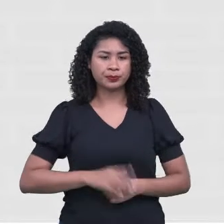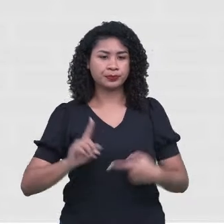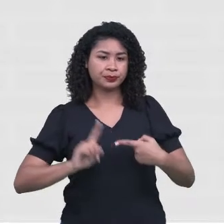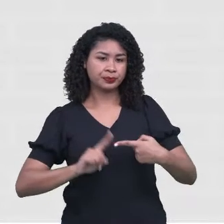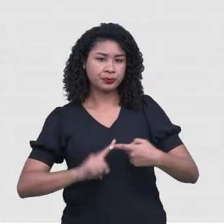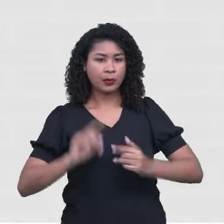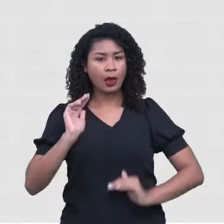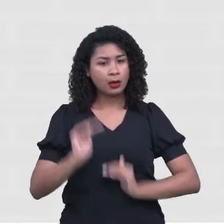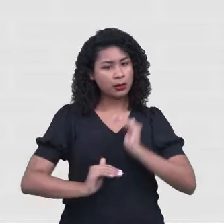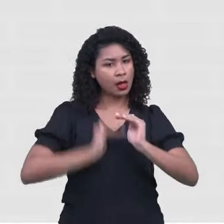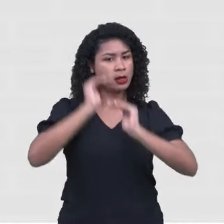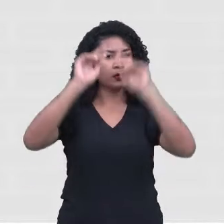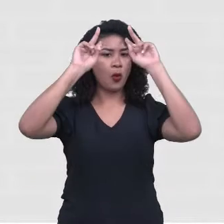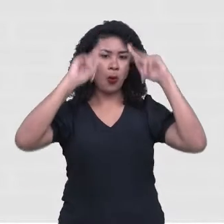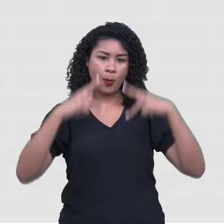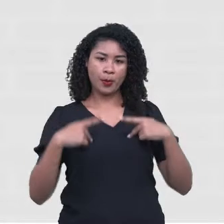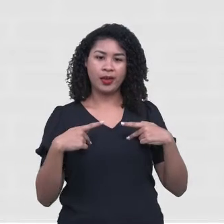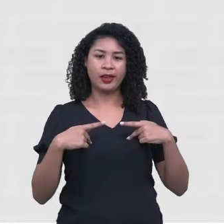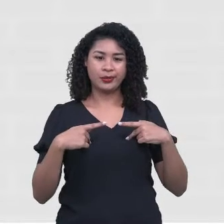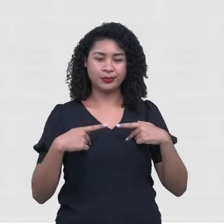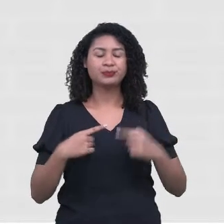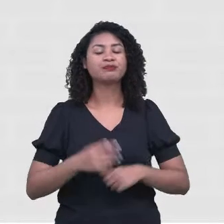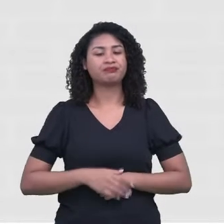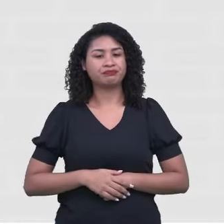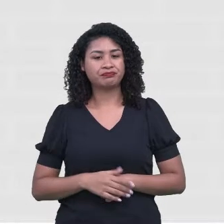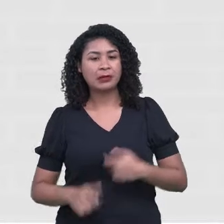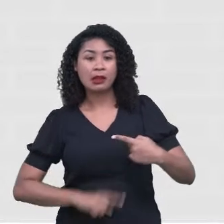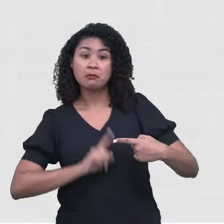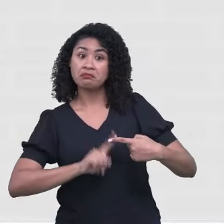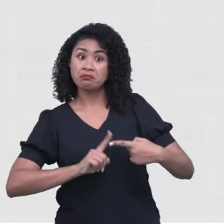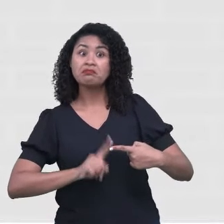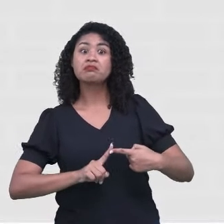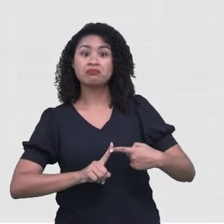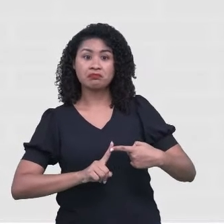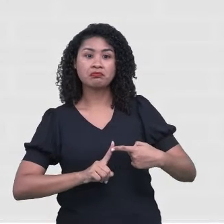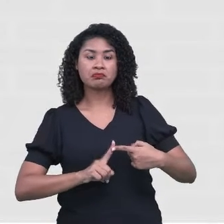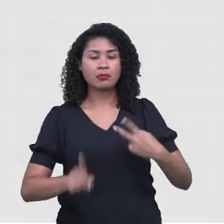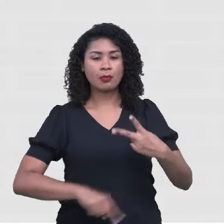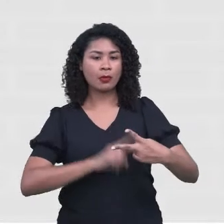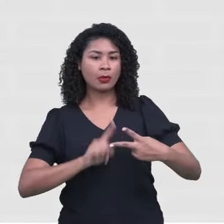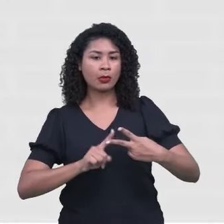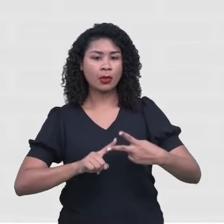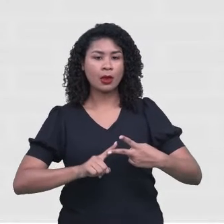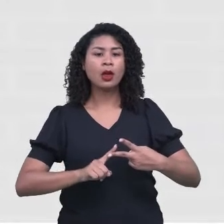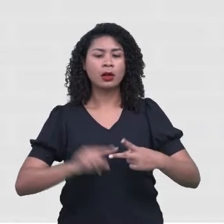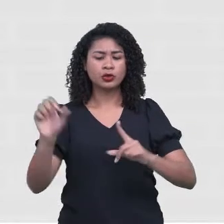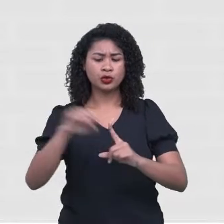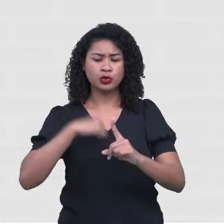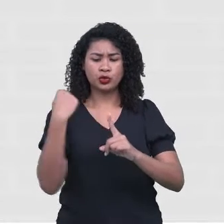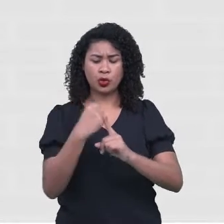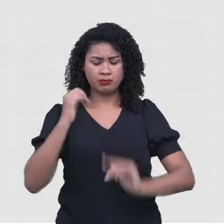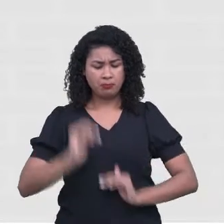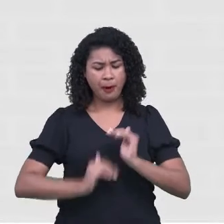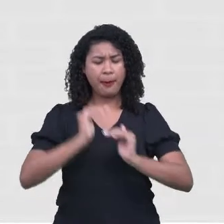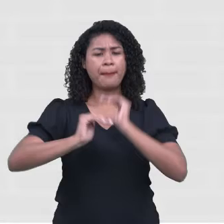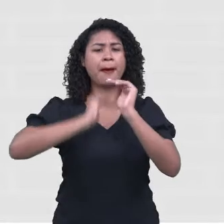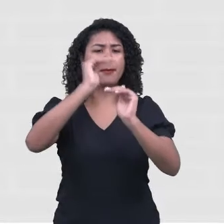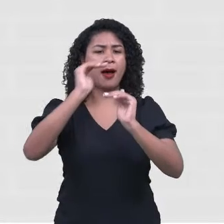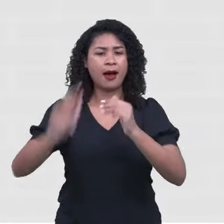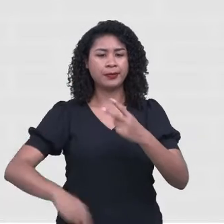humano. Desenvolvimento aí. O desenvolvimento humano. Desenvolvimento social. Desenvolvimento de